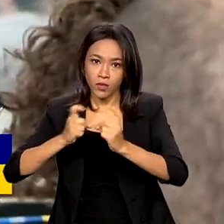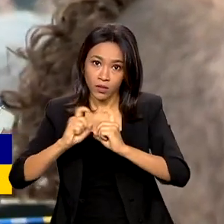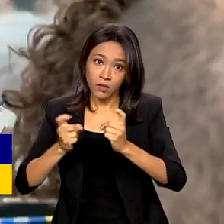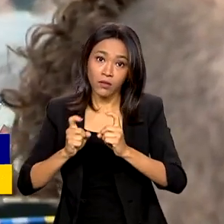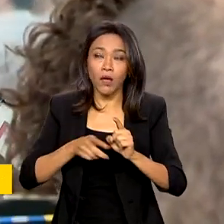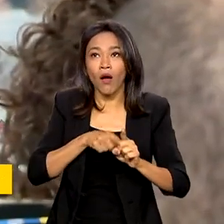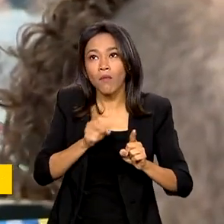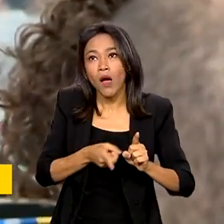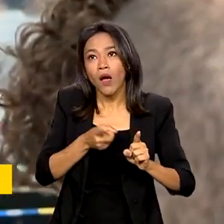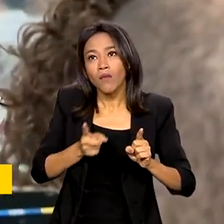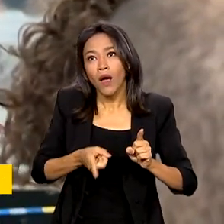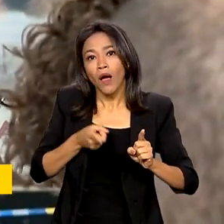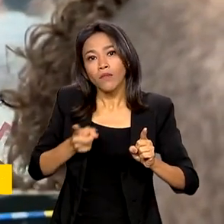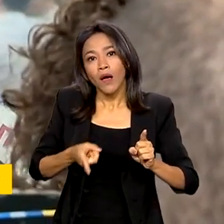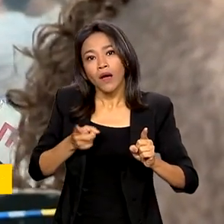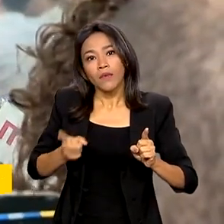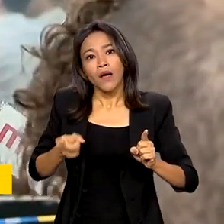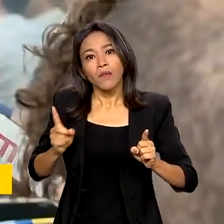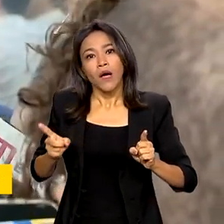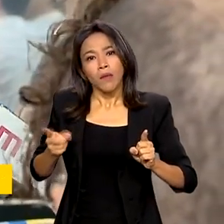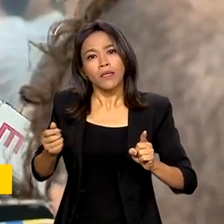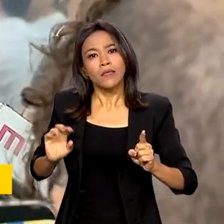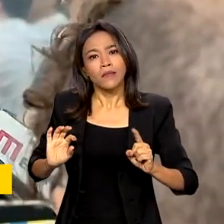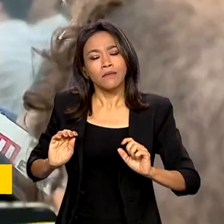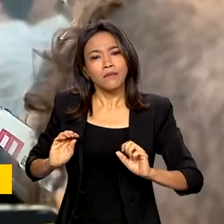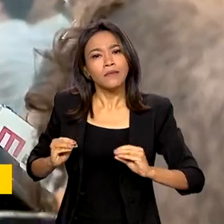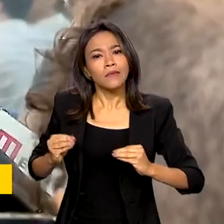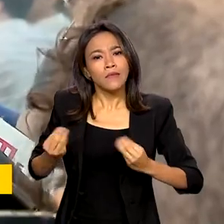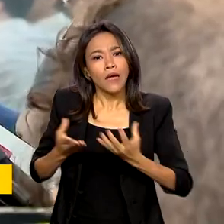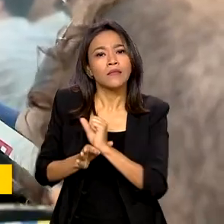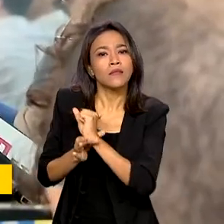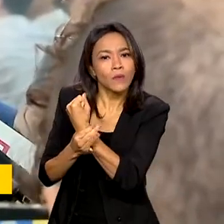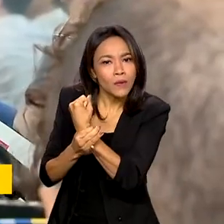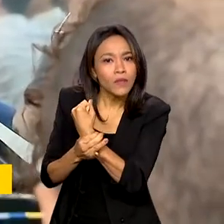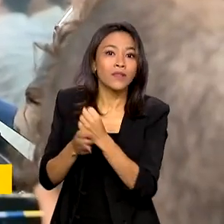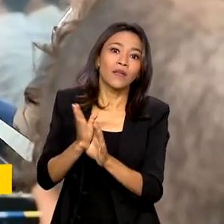ficam mais sólidos com as peças já aprovadas.